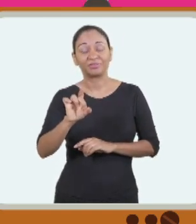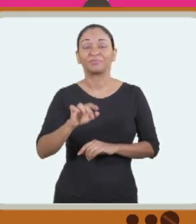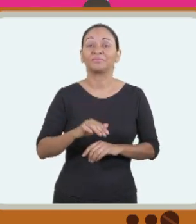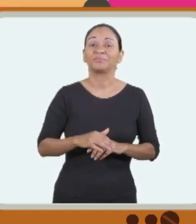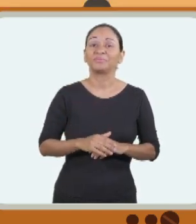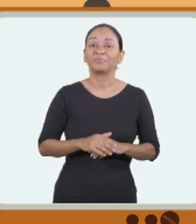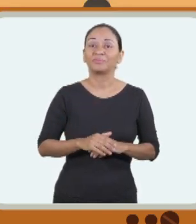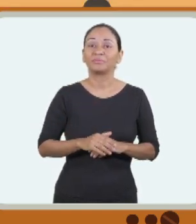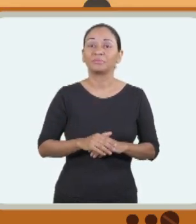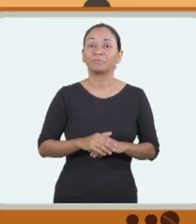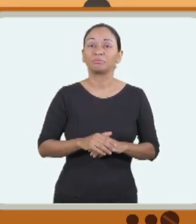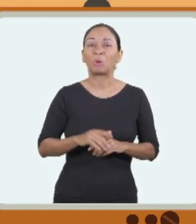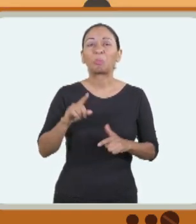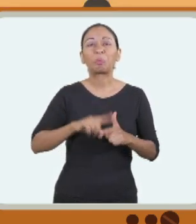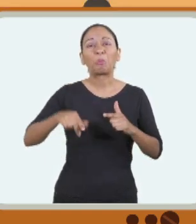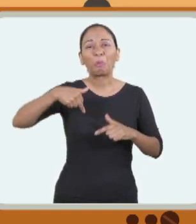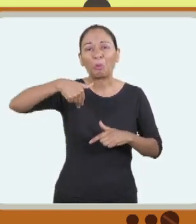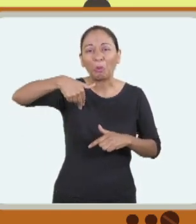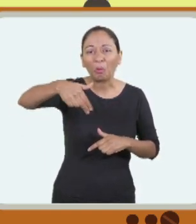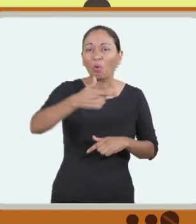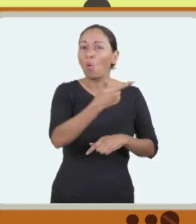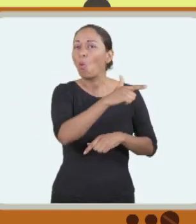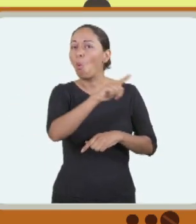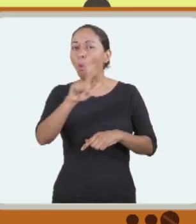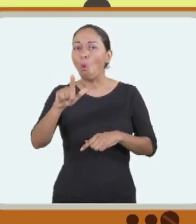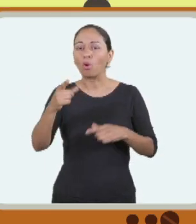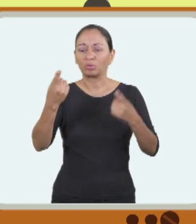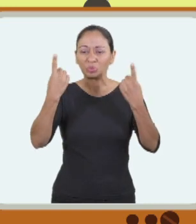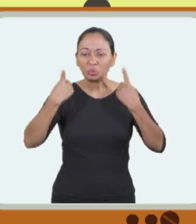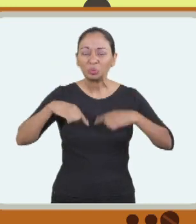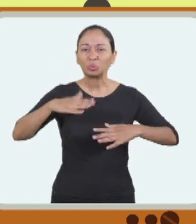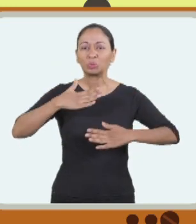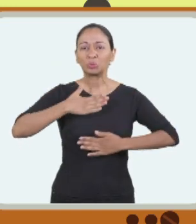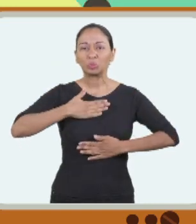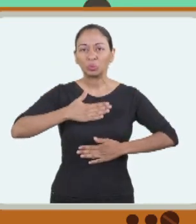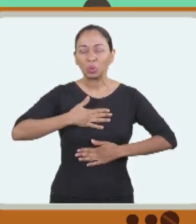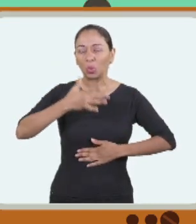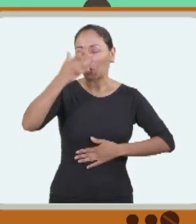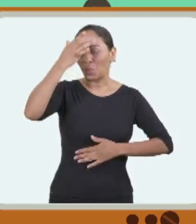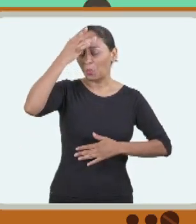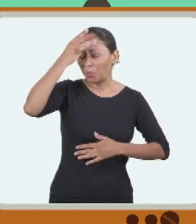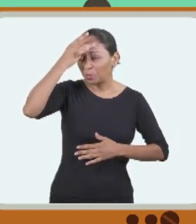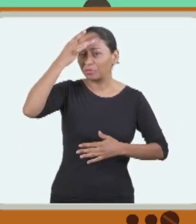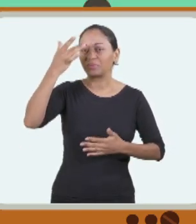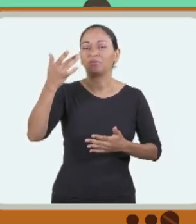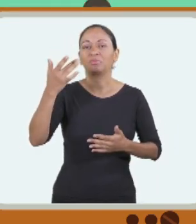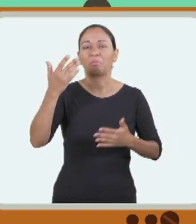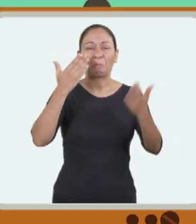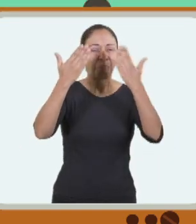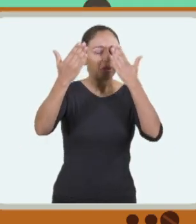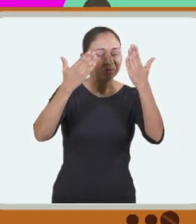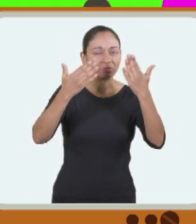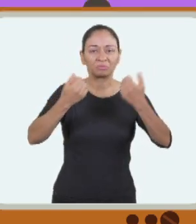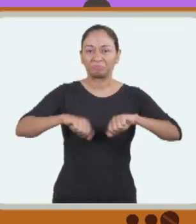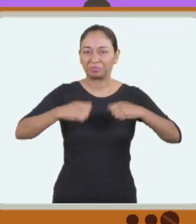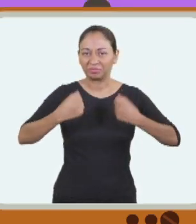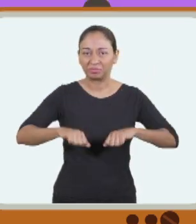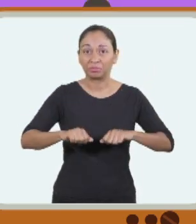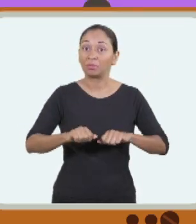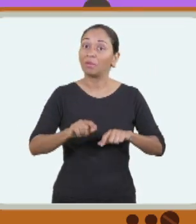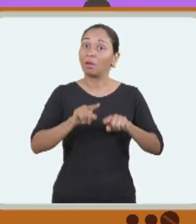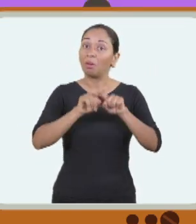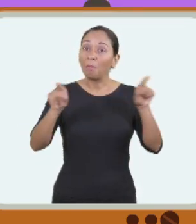desenvolvimento, mobilidade reduzida ou outras condições físicas, mentais, sensoriais ou psicológicas. Mas este